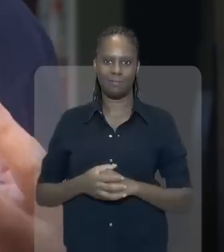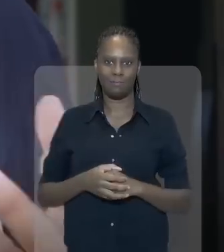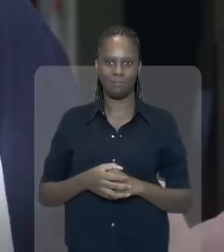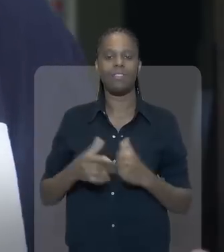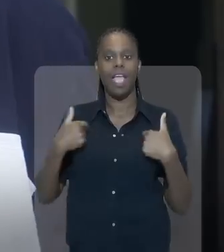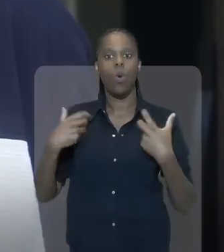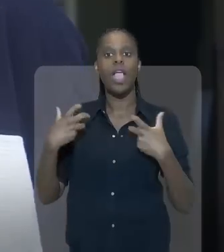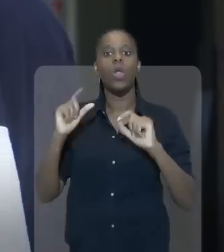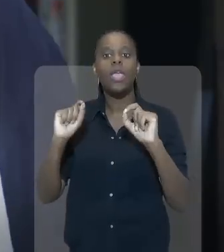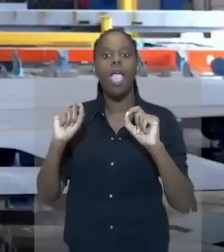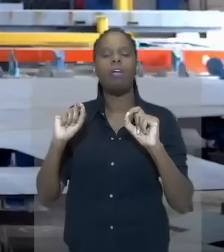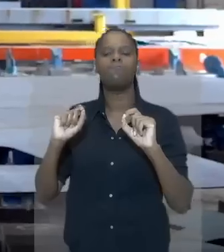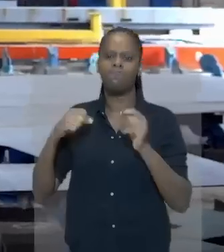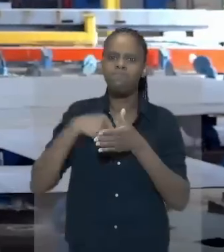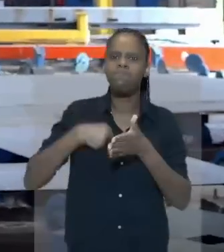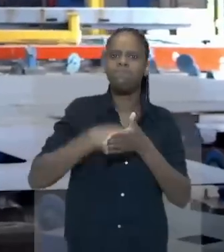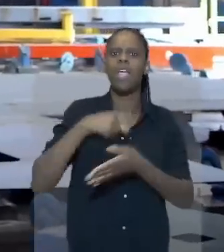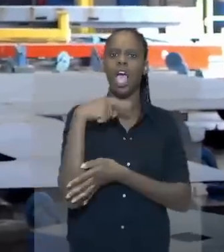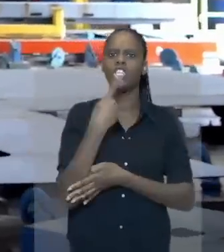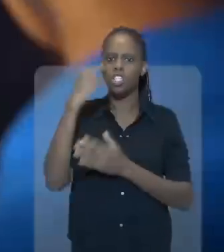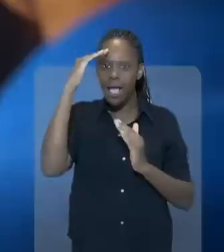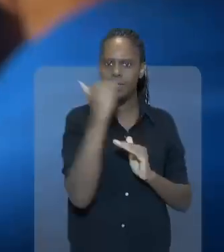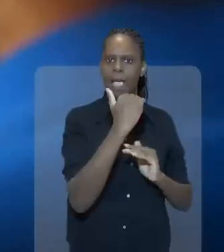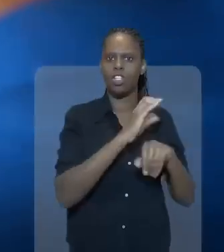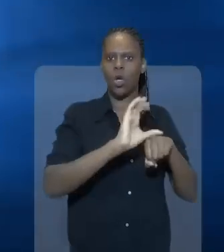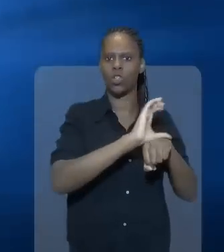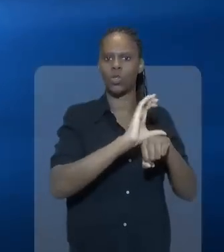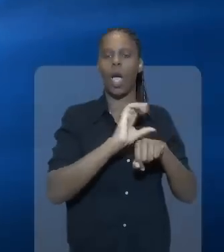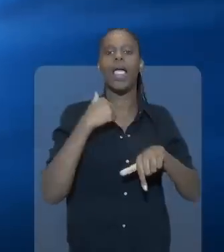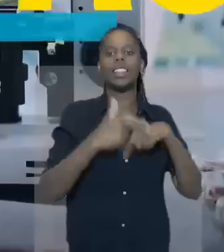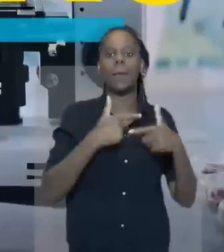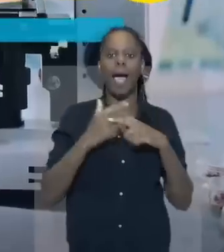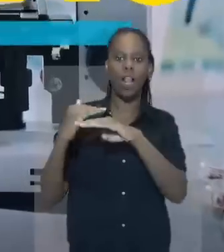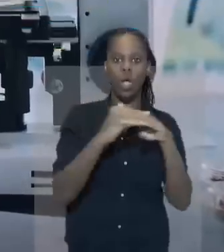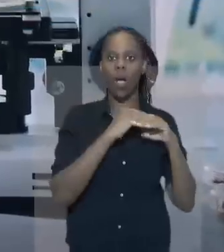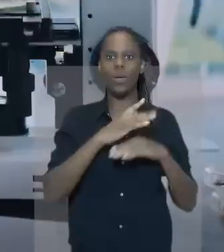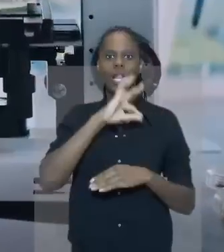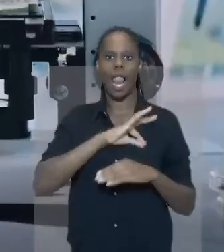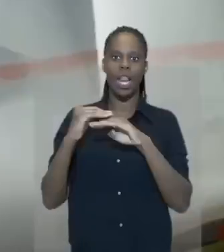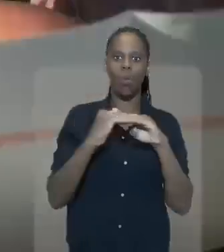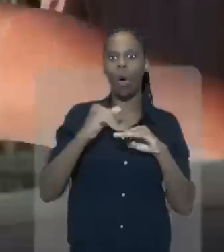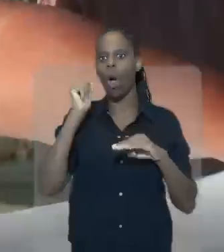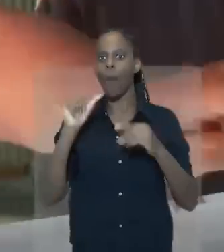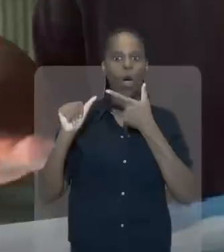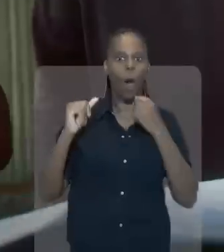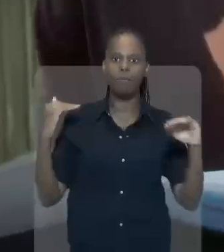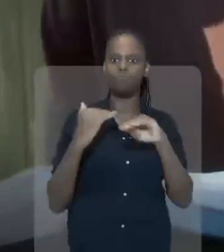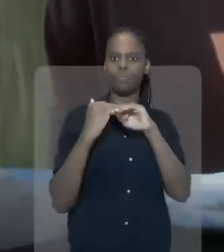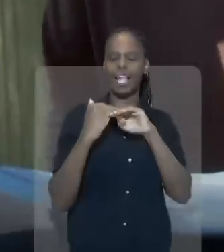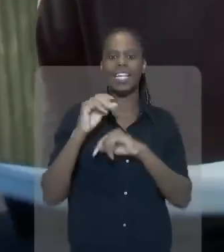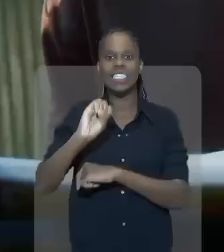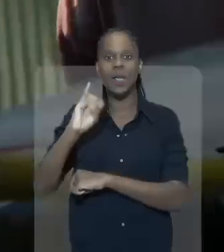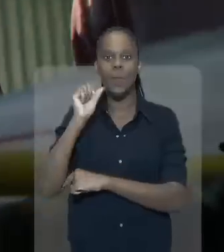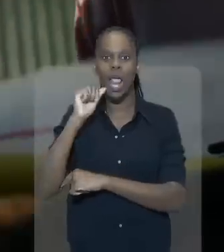pode voltar a ter uma esperança. Eu quero brigar muito para que a gente cumpra a Constituição, que é trabalho igual,